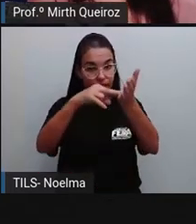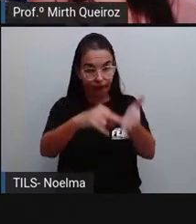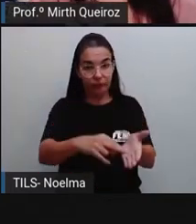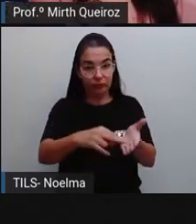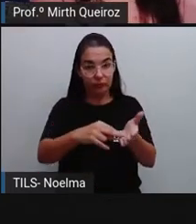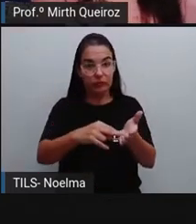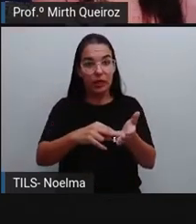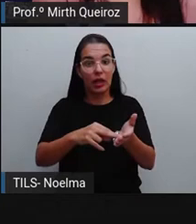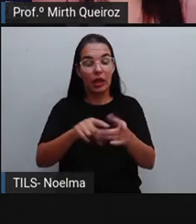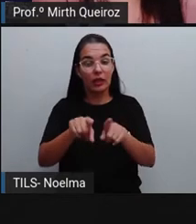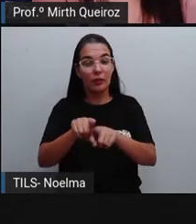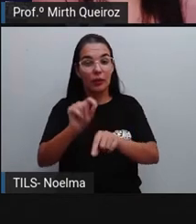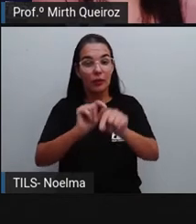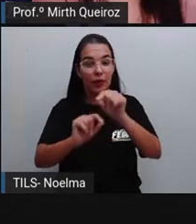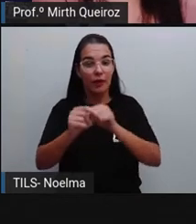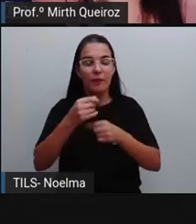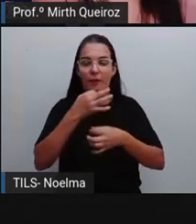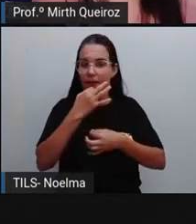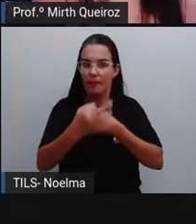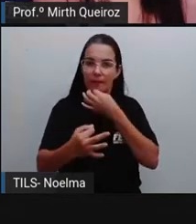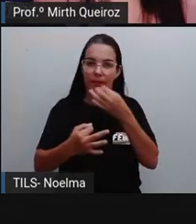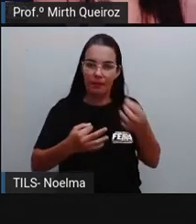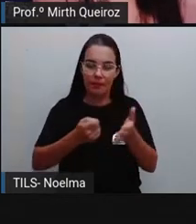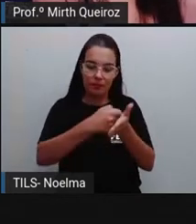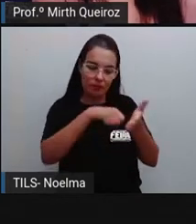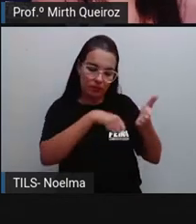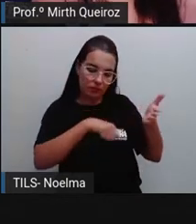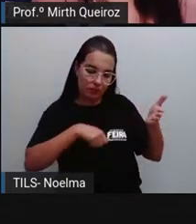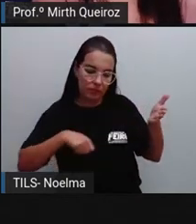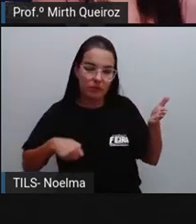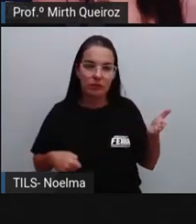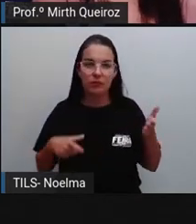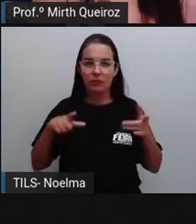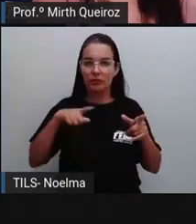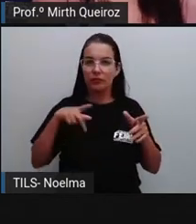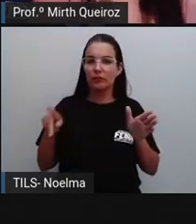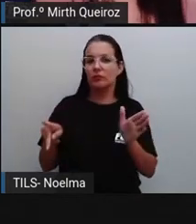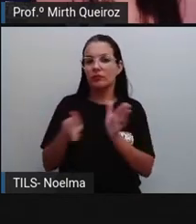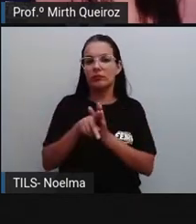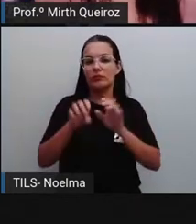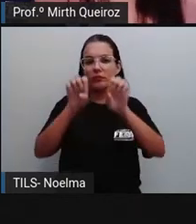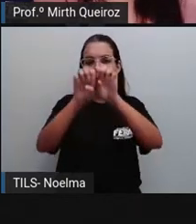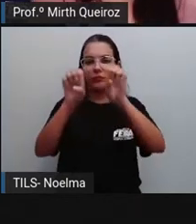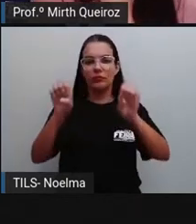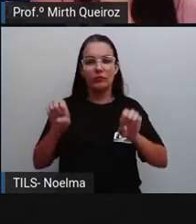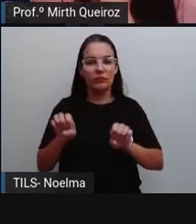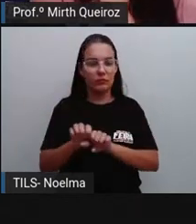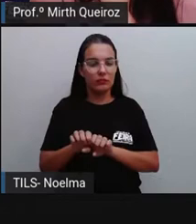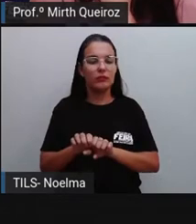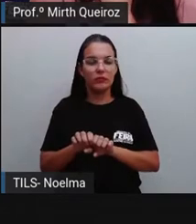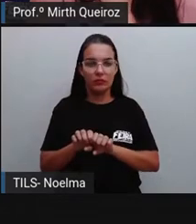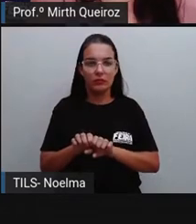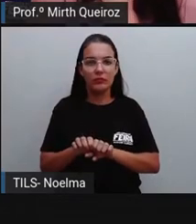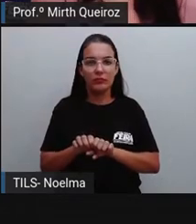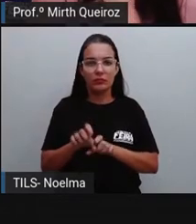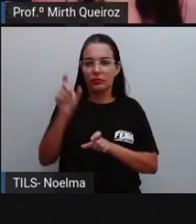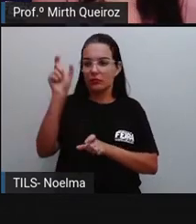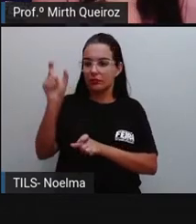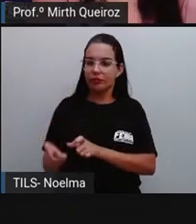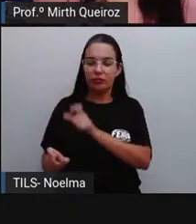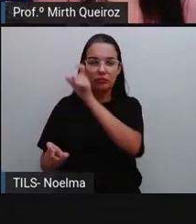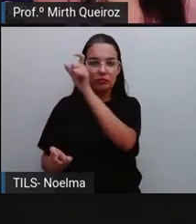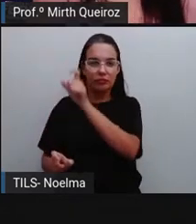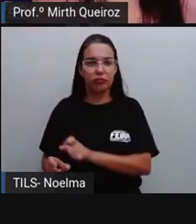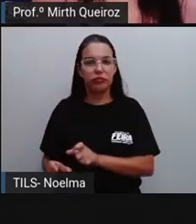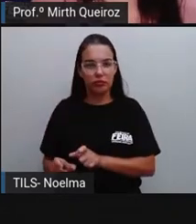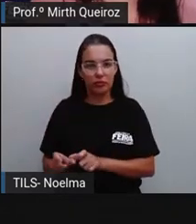tipologia argumentativa. E ela possui uma estrutura, né? Uma regras, vamos dizer assim, um padrão de estrutura para